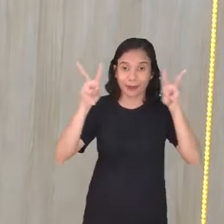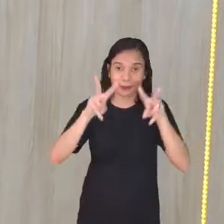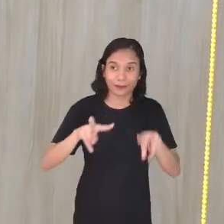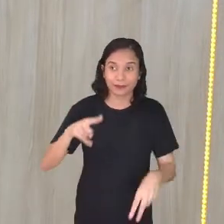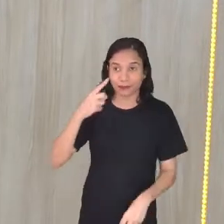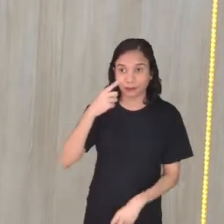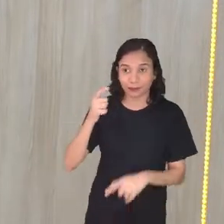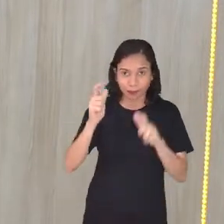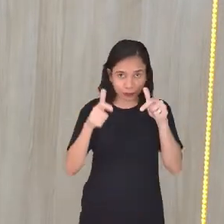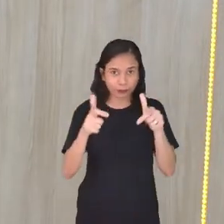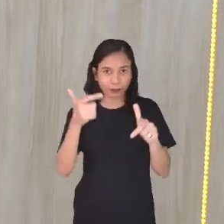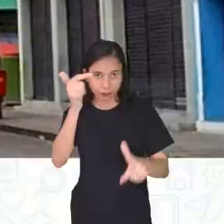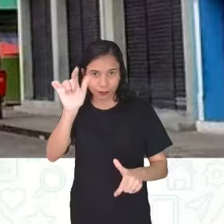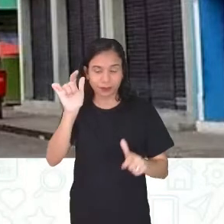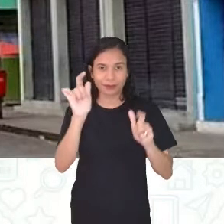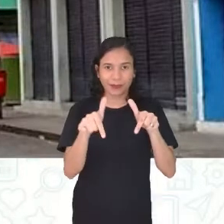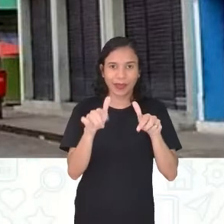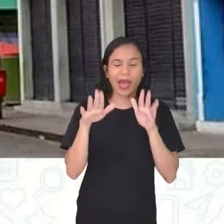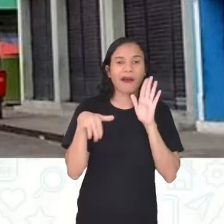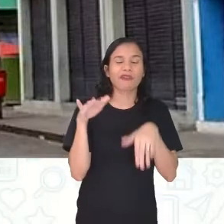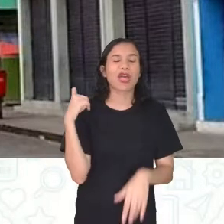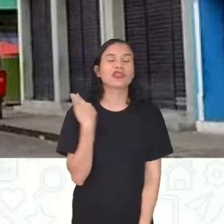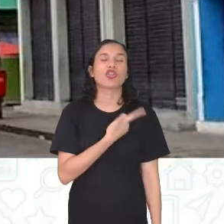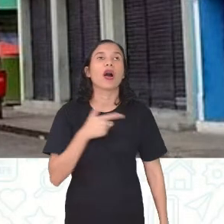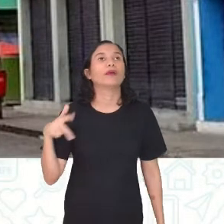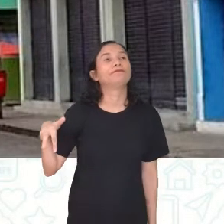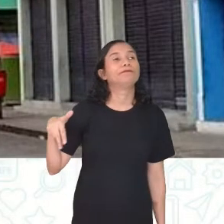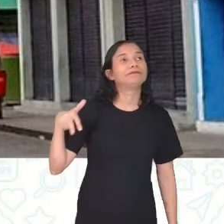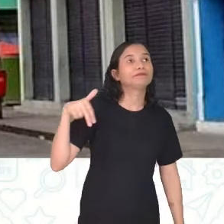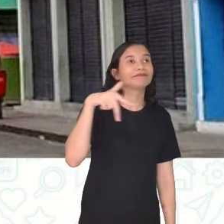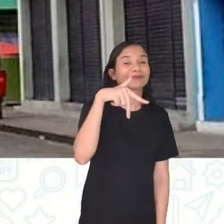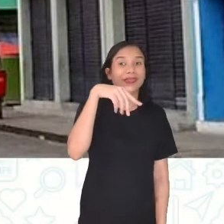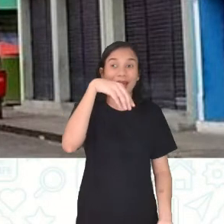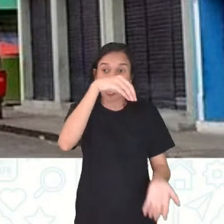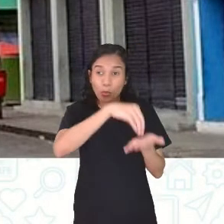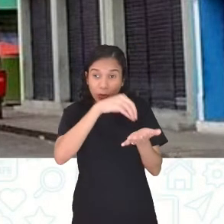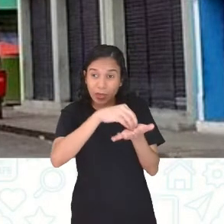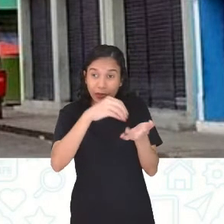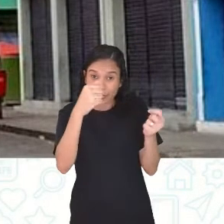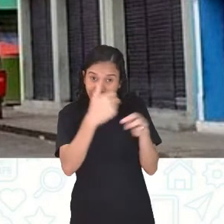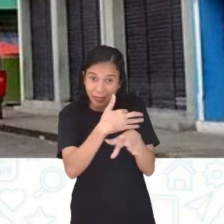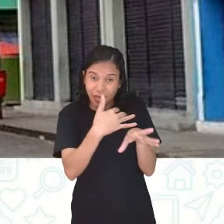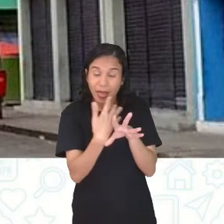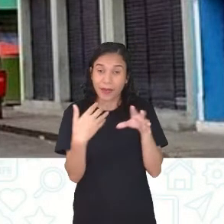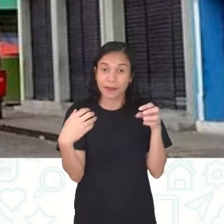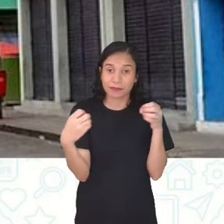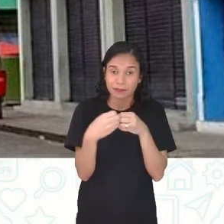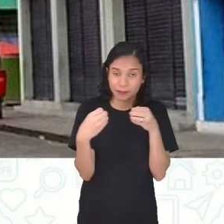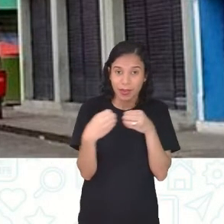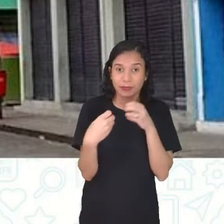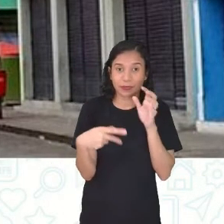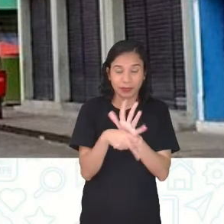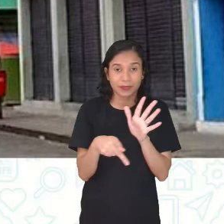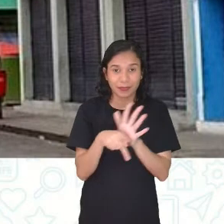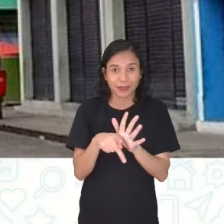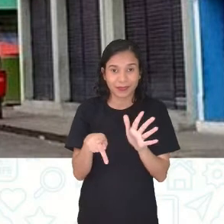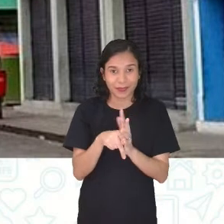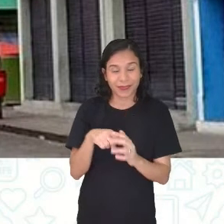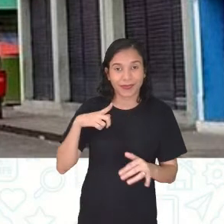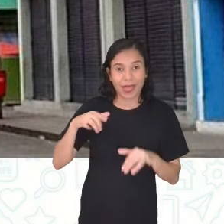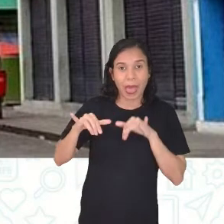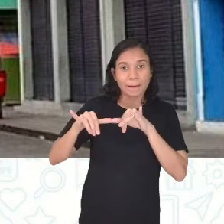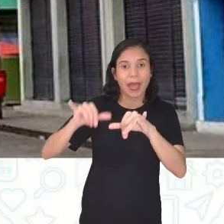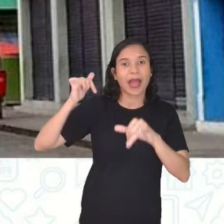ambiente, né? Que muitas vezes a gente está ali, lá no centro mesmo, ali nas proximidades do Mercado de São José.